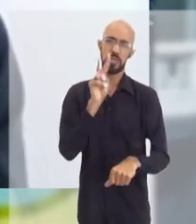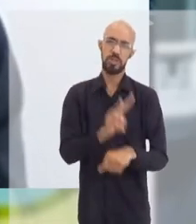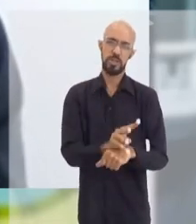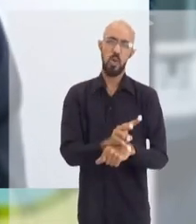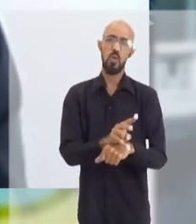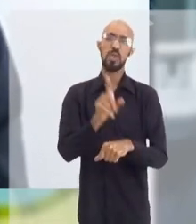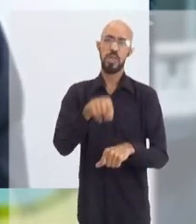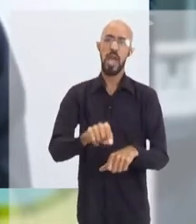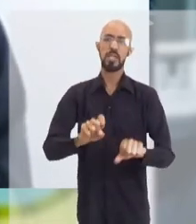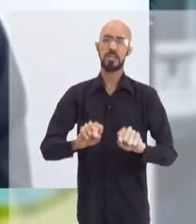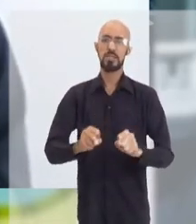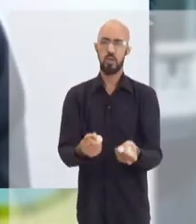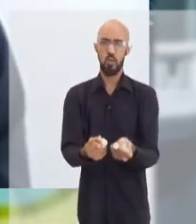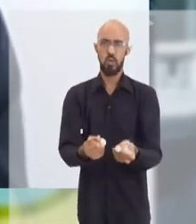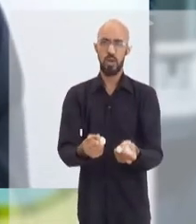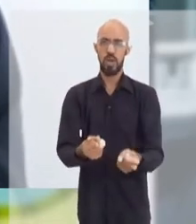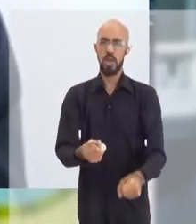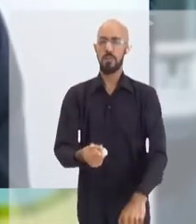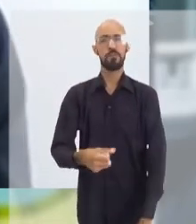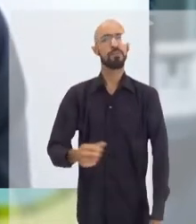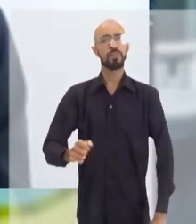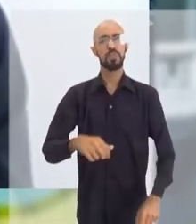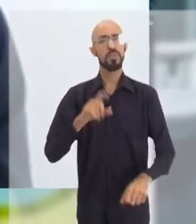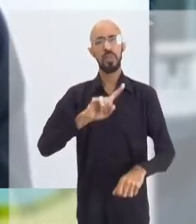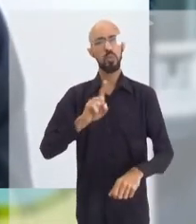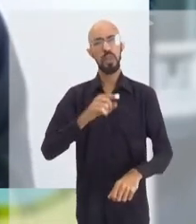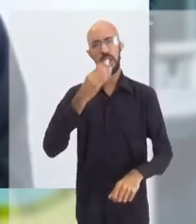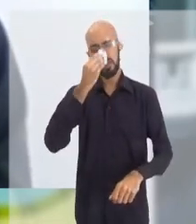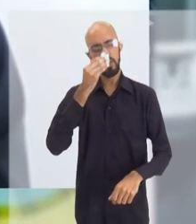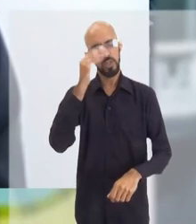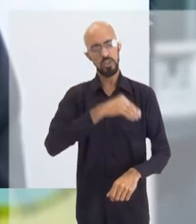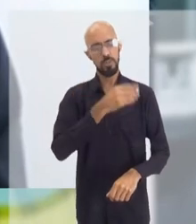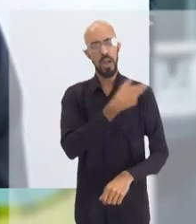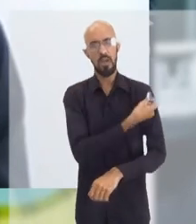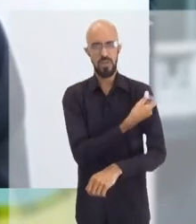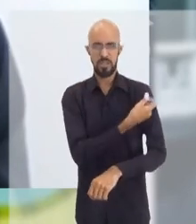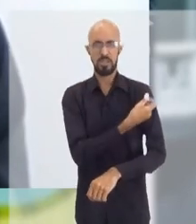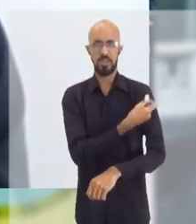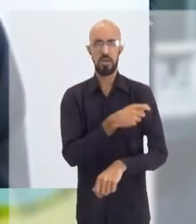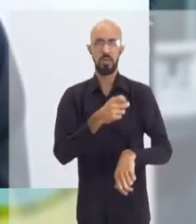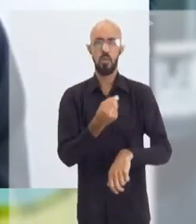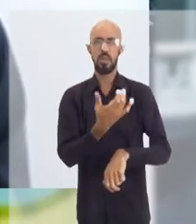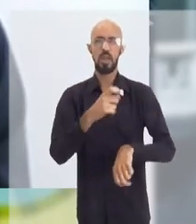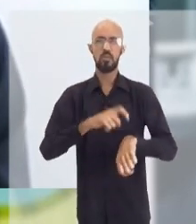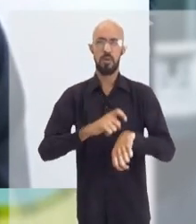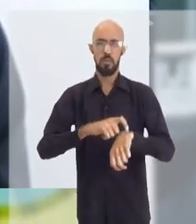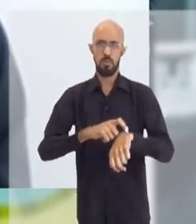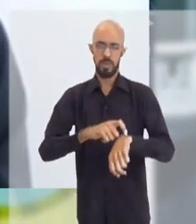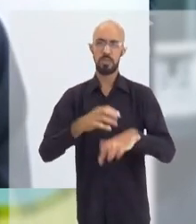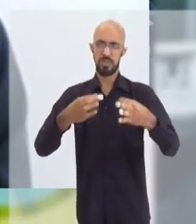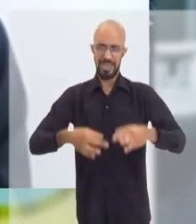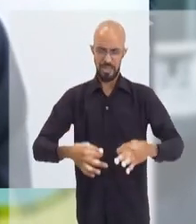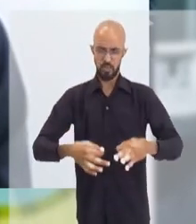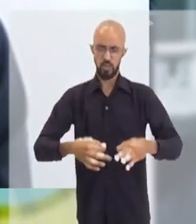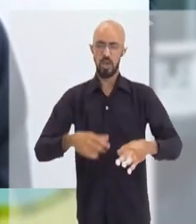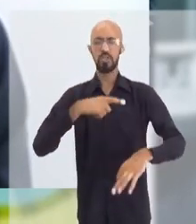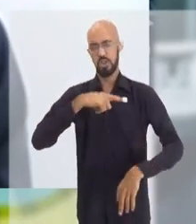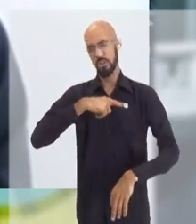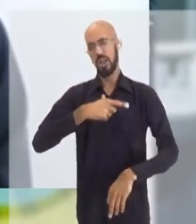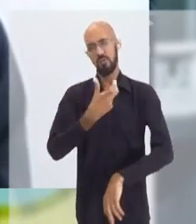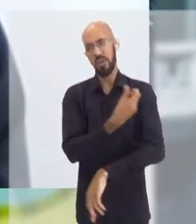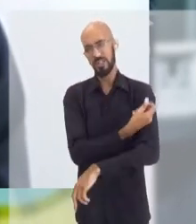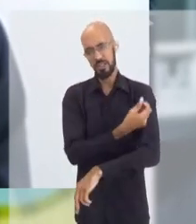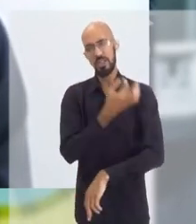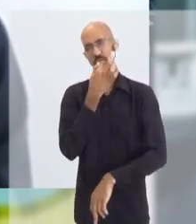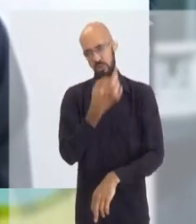proteção, as vacinas são seguras. Não deixem de vacinar seus filhos quando chegar a sua vez de vacinar. Nós temos hoje vacinas